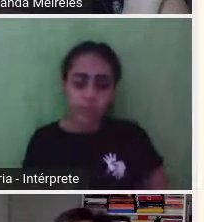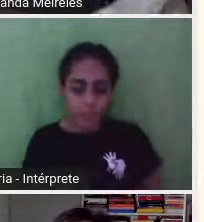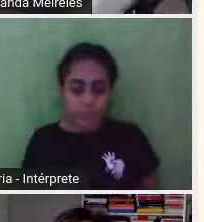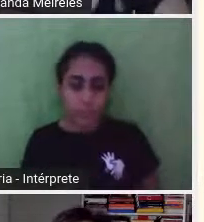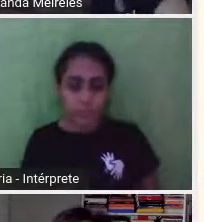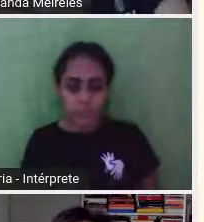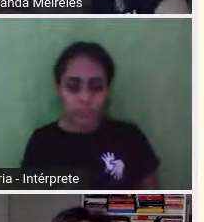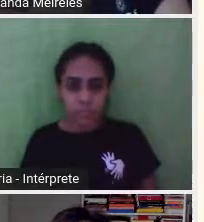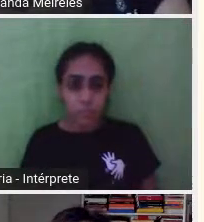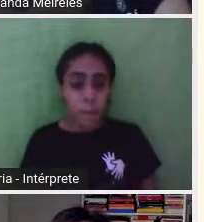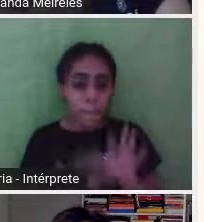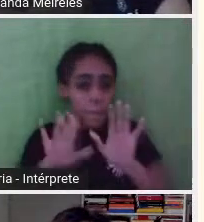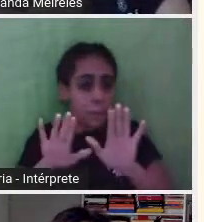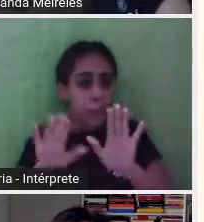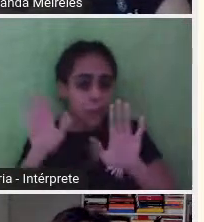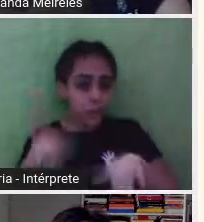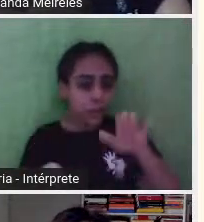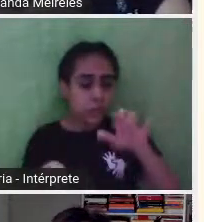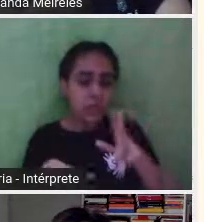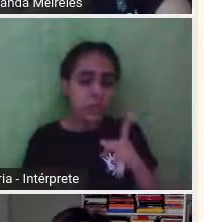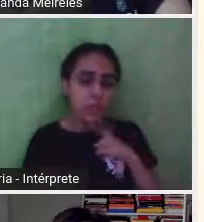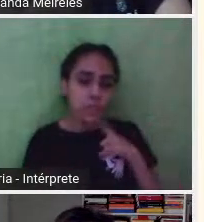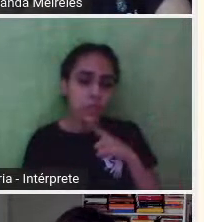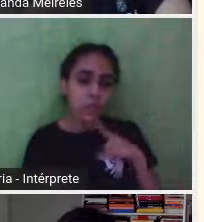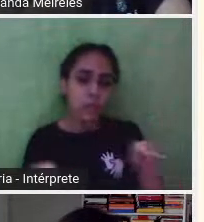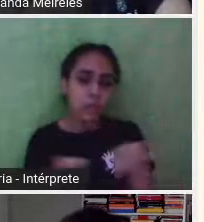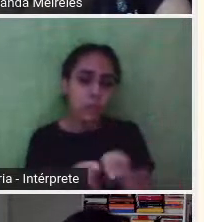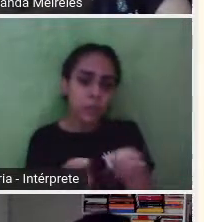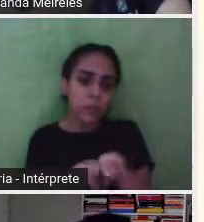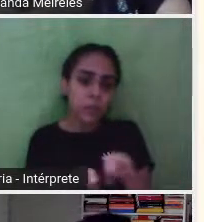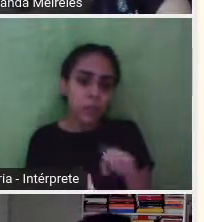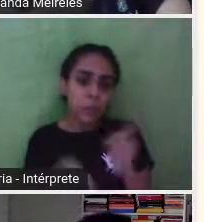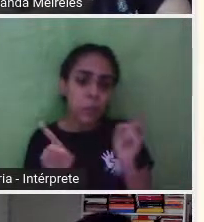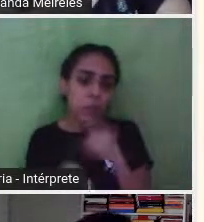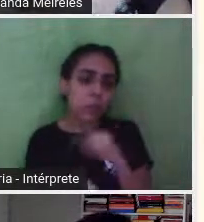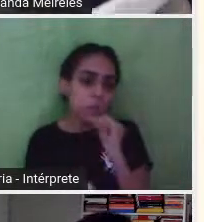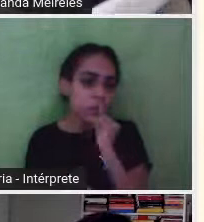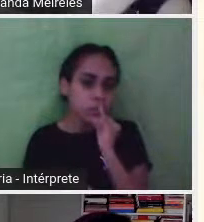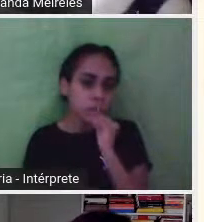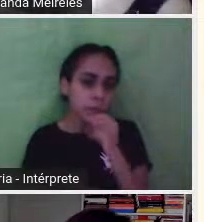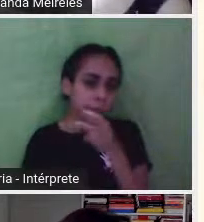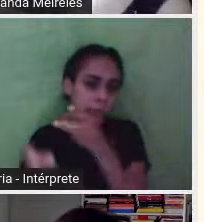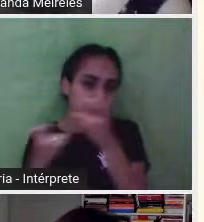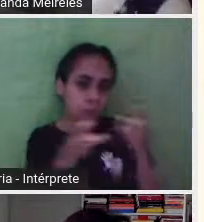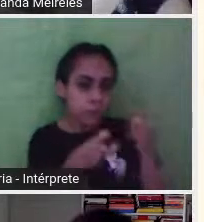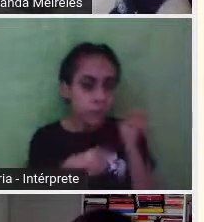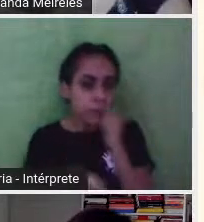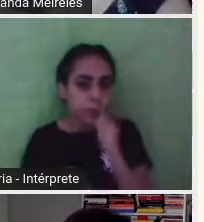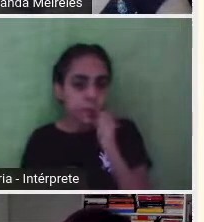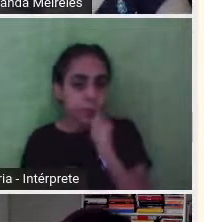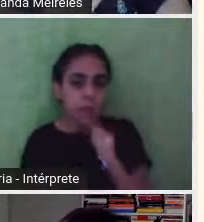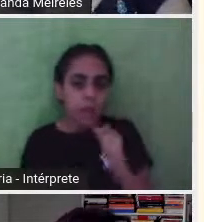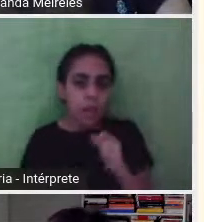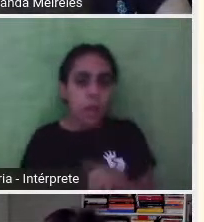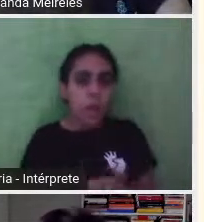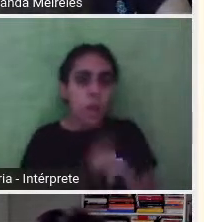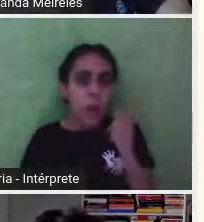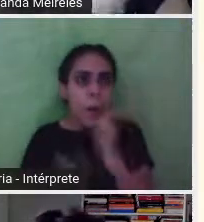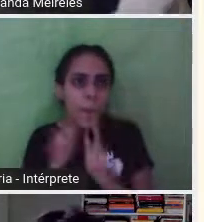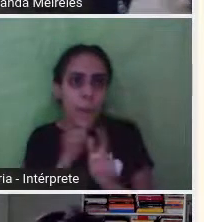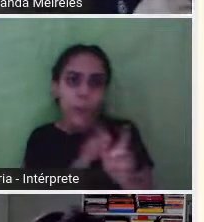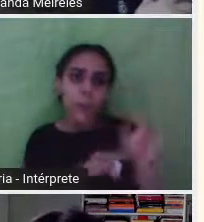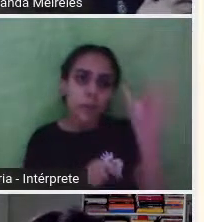né? Porque, às vezes, quando eu vejo uma mulher, né, conseguindo viver plenamente a sua